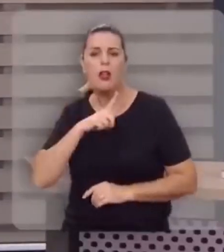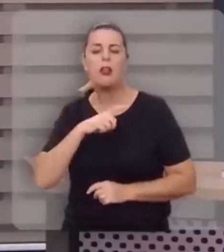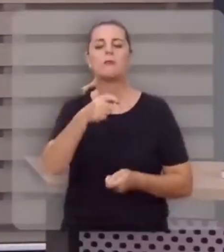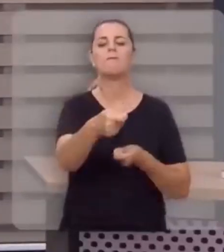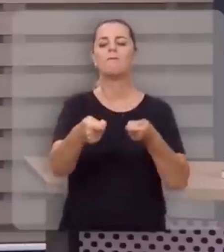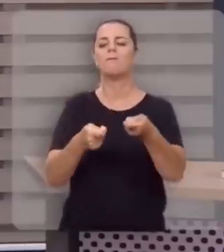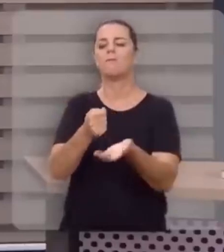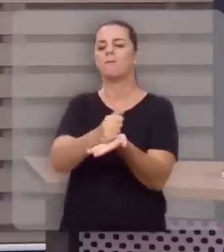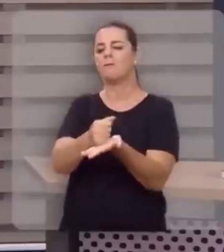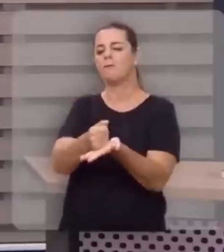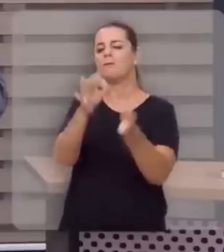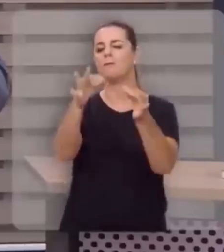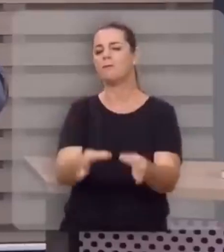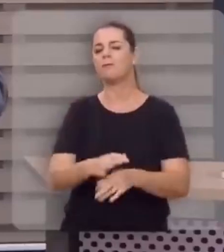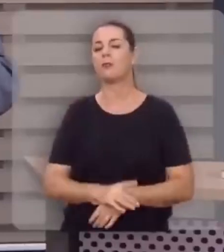tem comando.